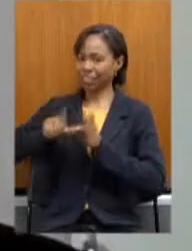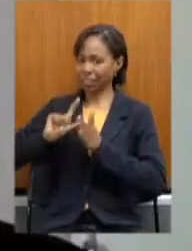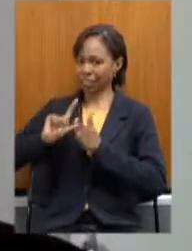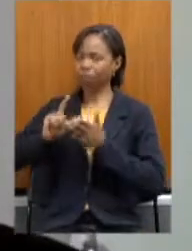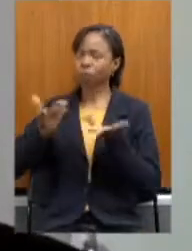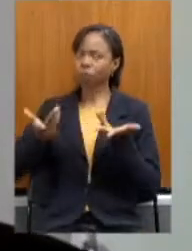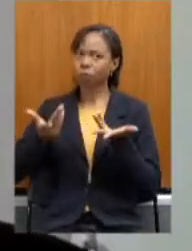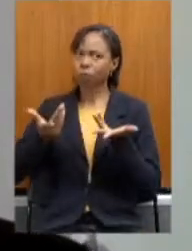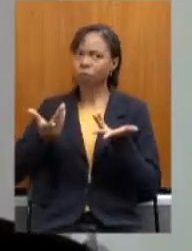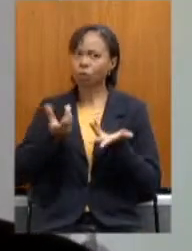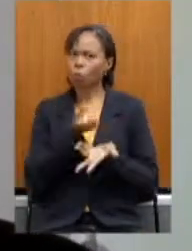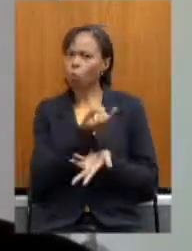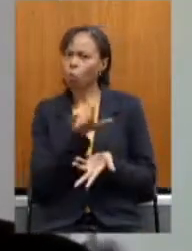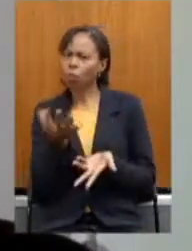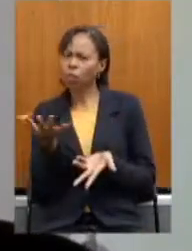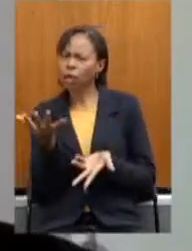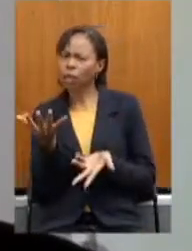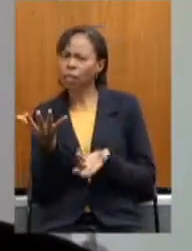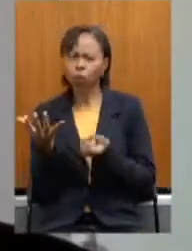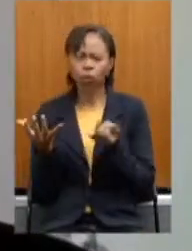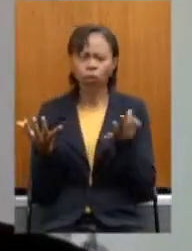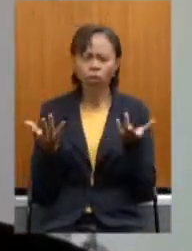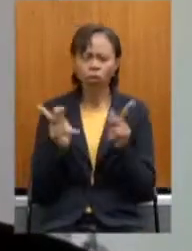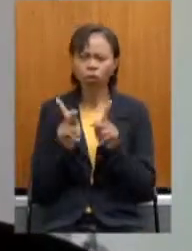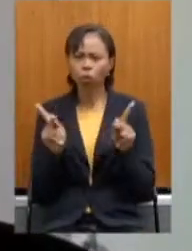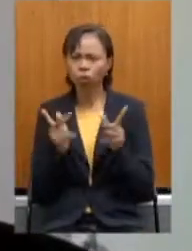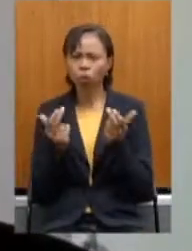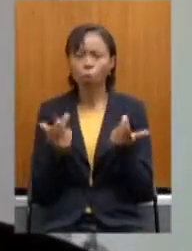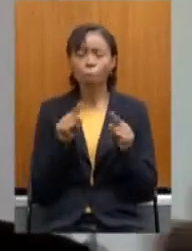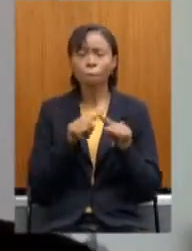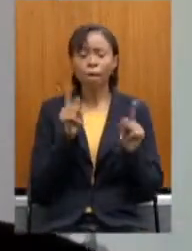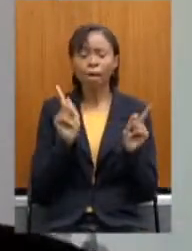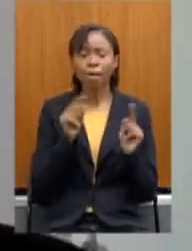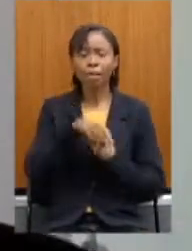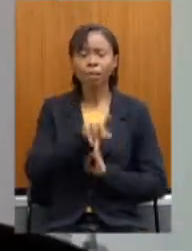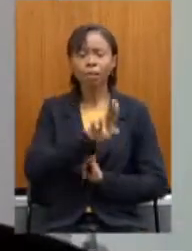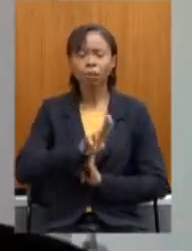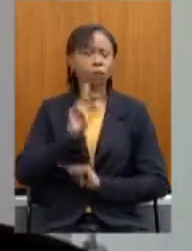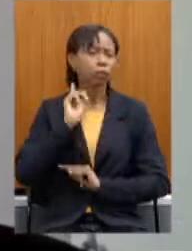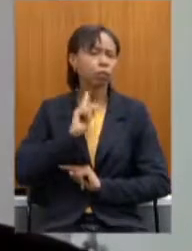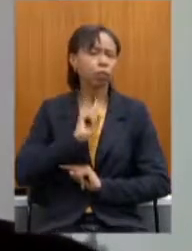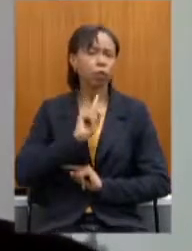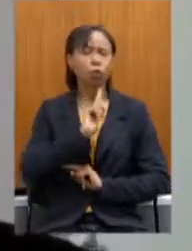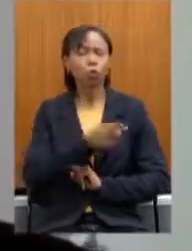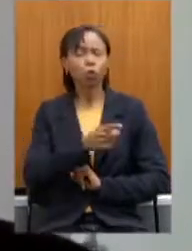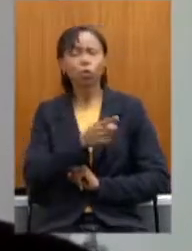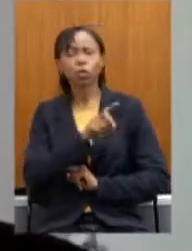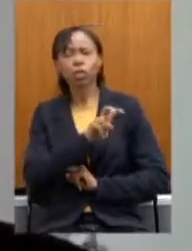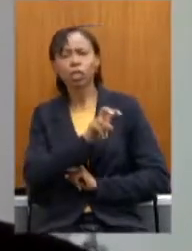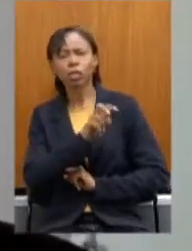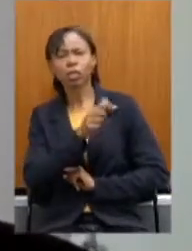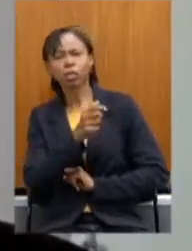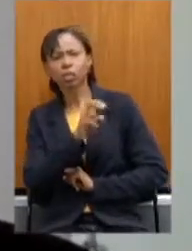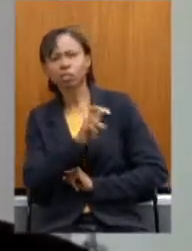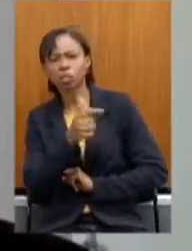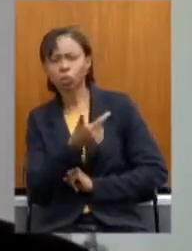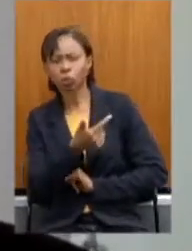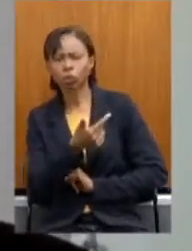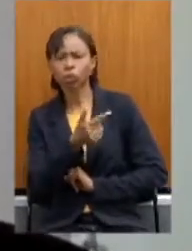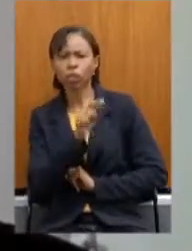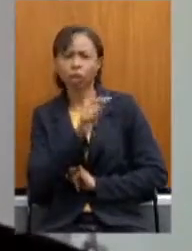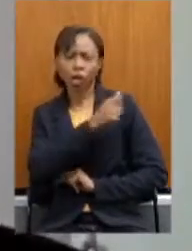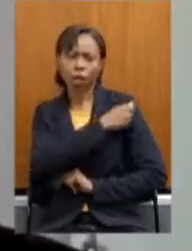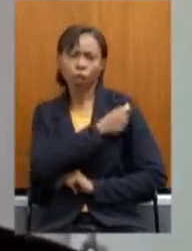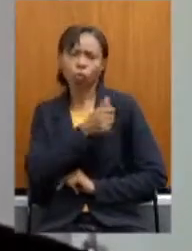entanto, a Universidade do Estado de Minas Gerais atende 22.500 alunos e a Universidade de Muntos Claros 12.000.